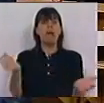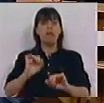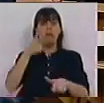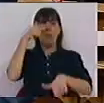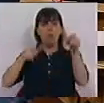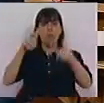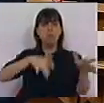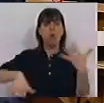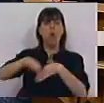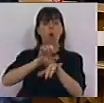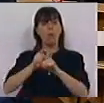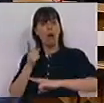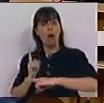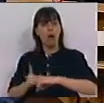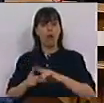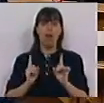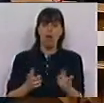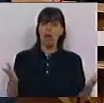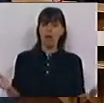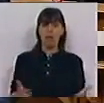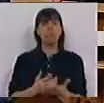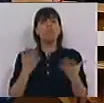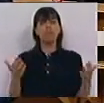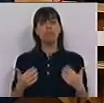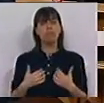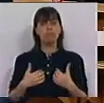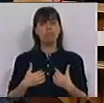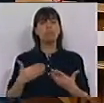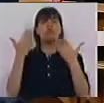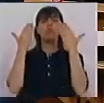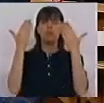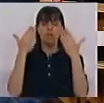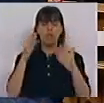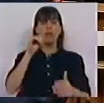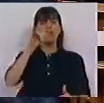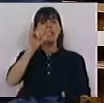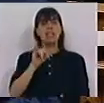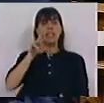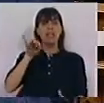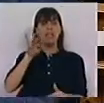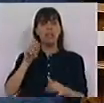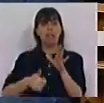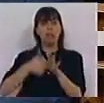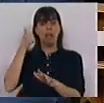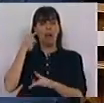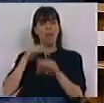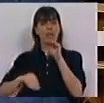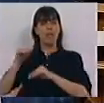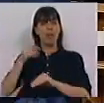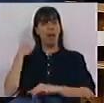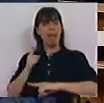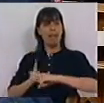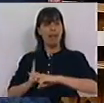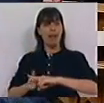do povo e na Grécia é assim. E por isso nós felicitamos o Sirisa, vencedor destas eleições